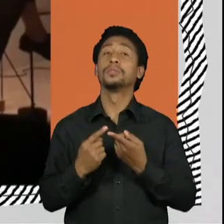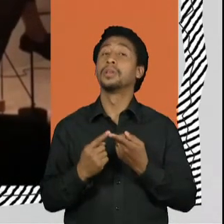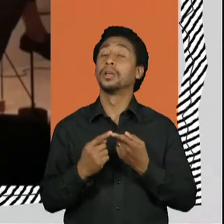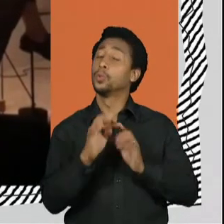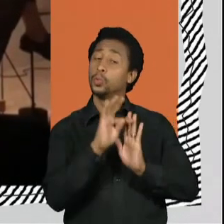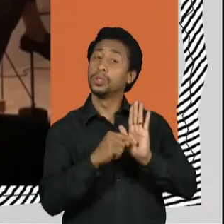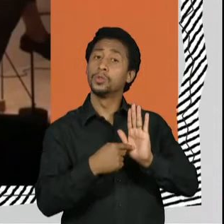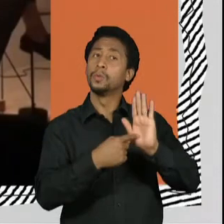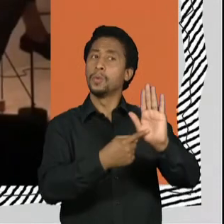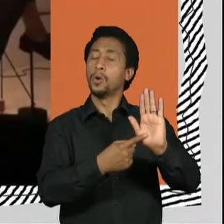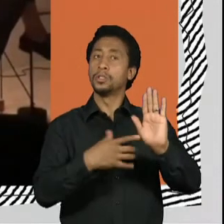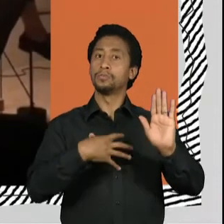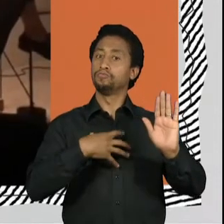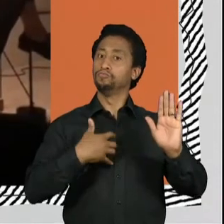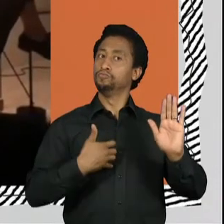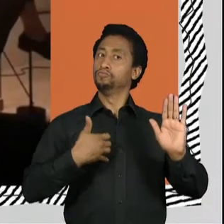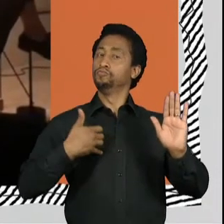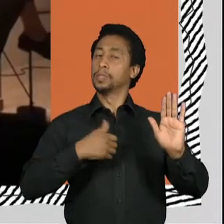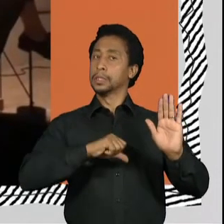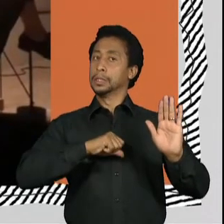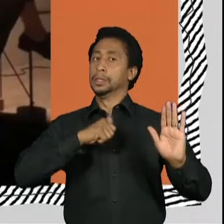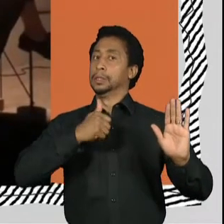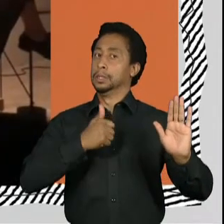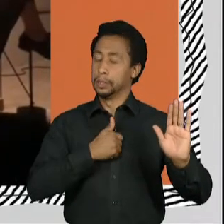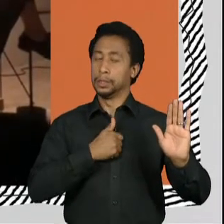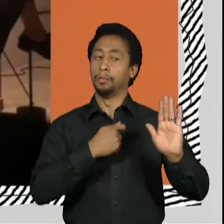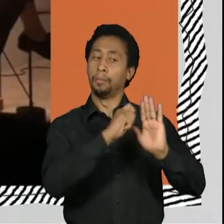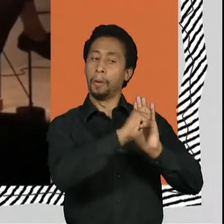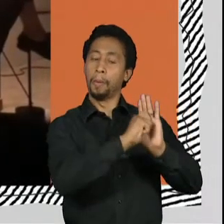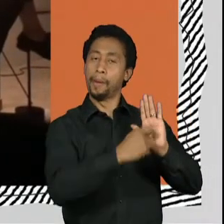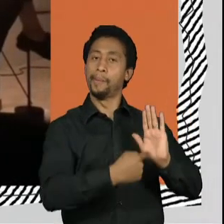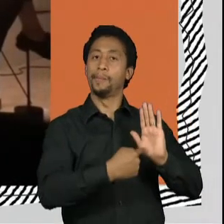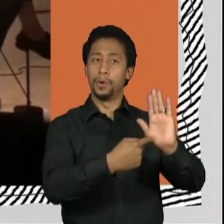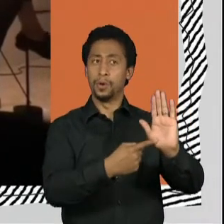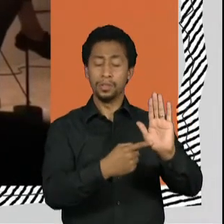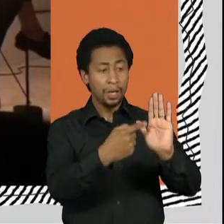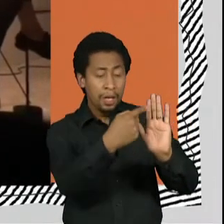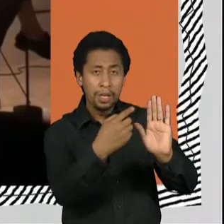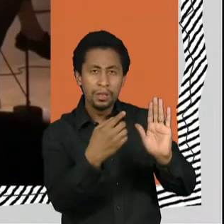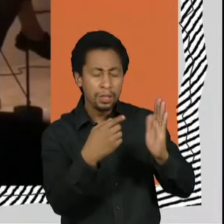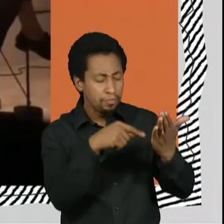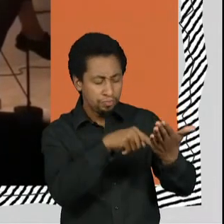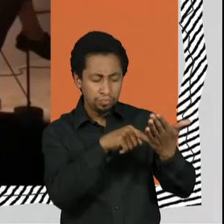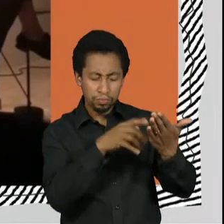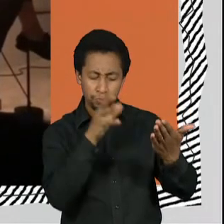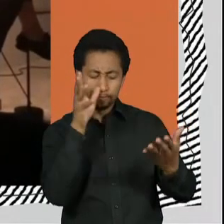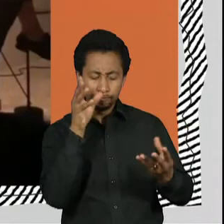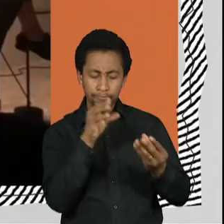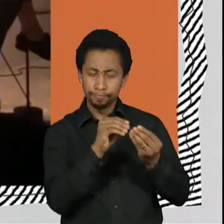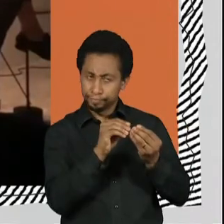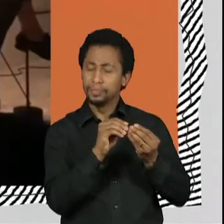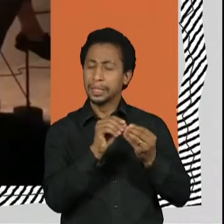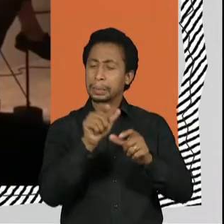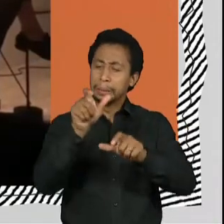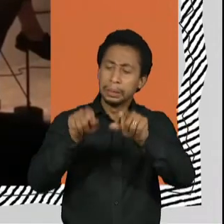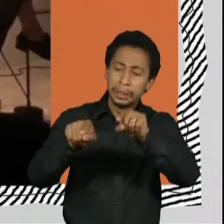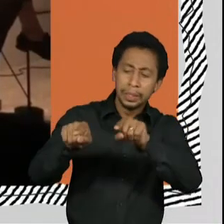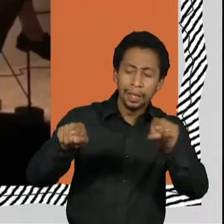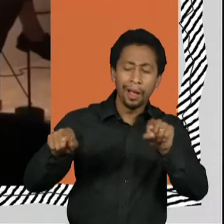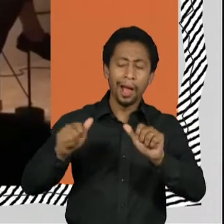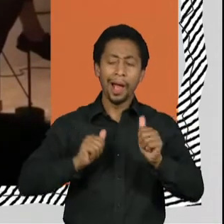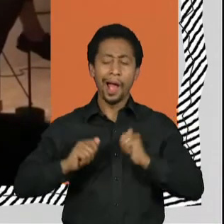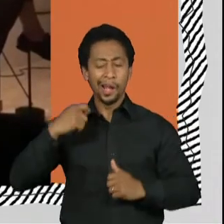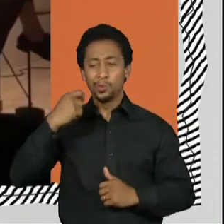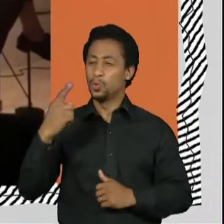sua autoestima. O espetáculo apenas comprova o quão solitário e triste ele é. E quando a artista faz sucesso, ela é